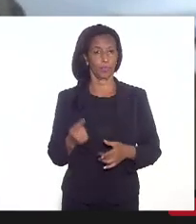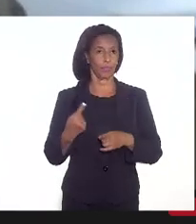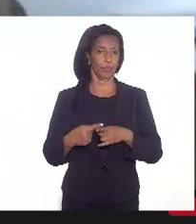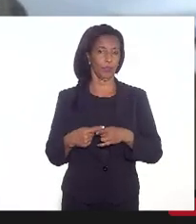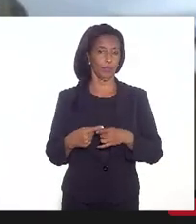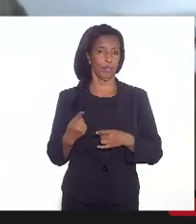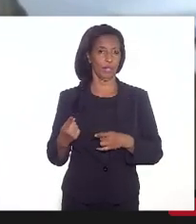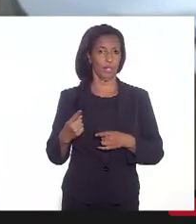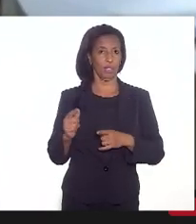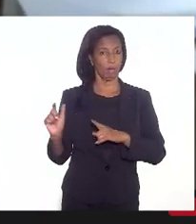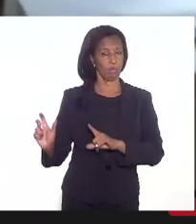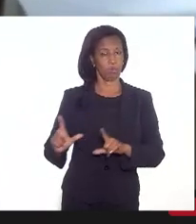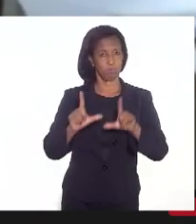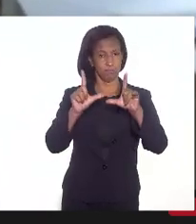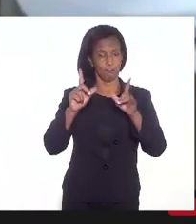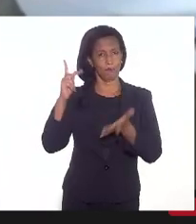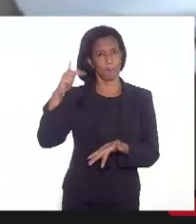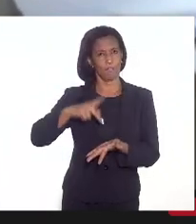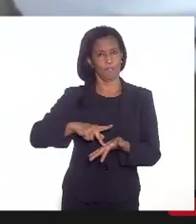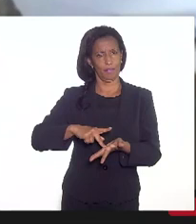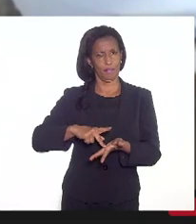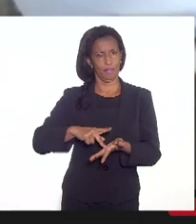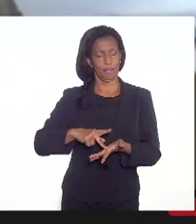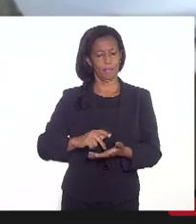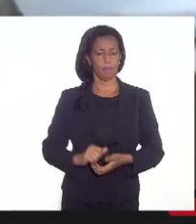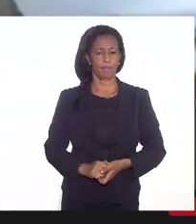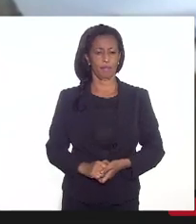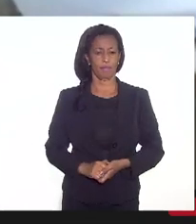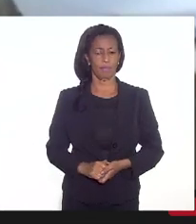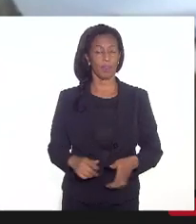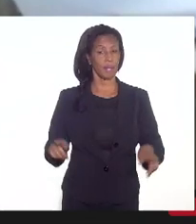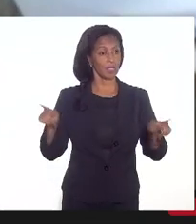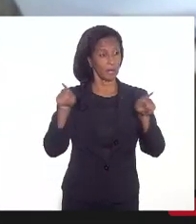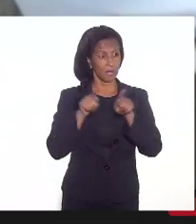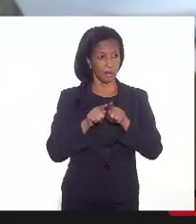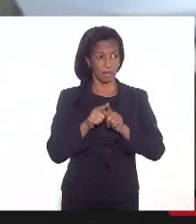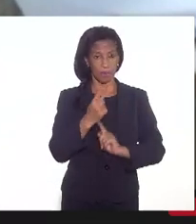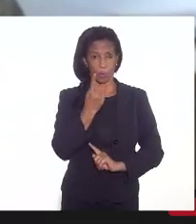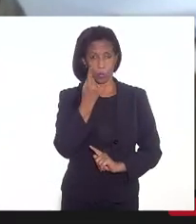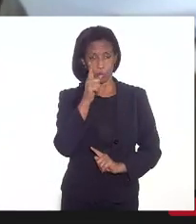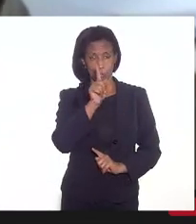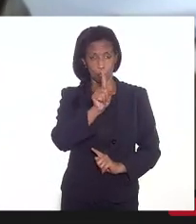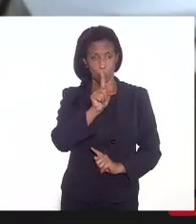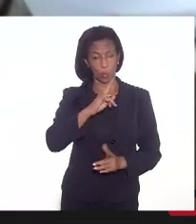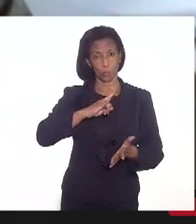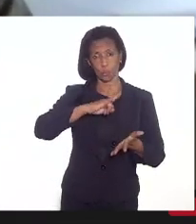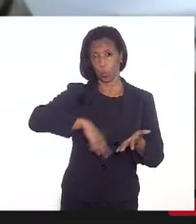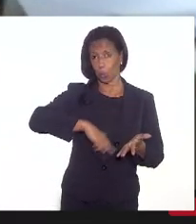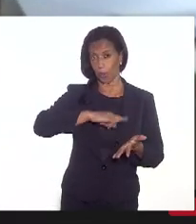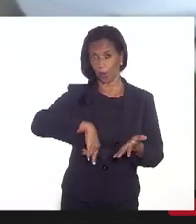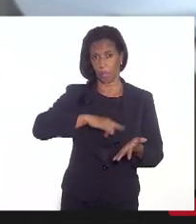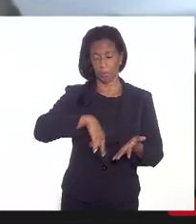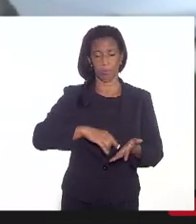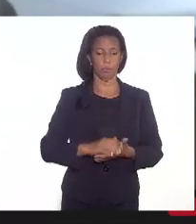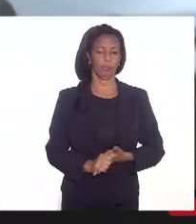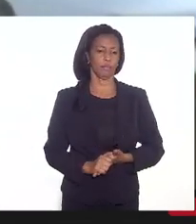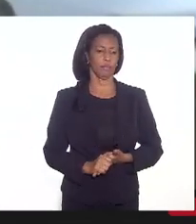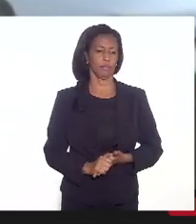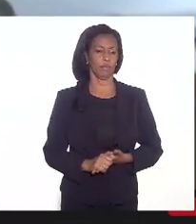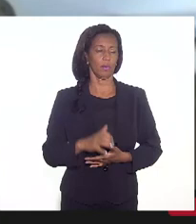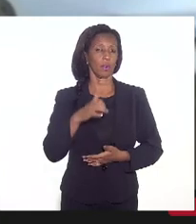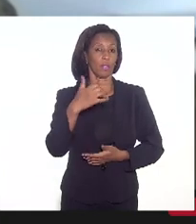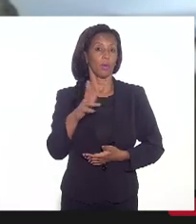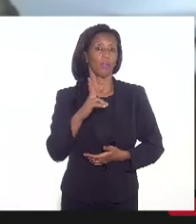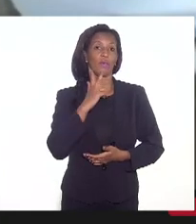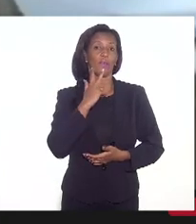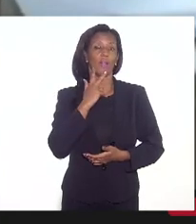essa é uma apresentação oficial. E faço ainda a seguinte questão sobre documento, não quer dizer que